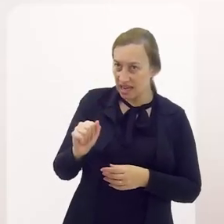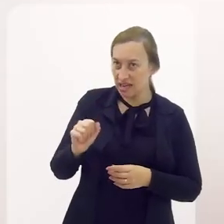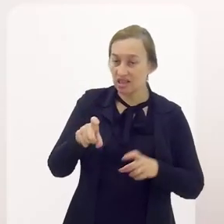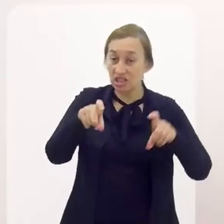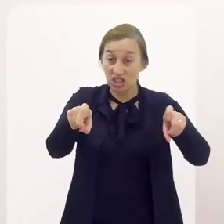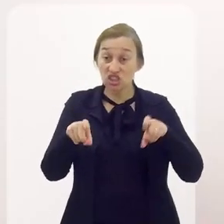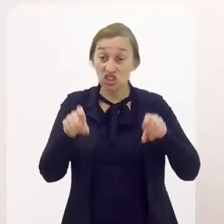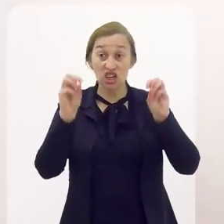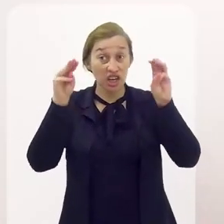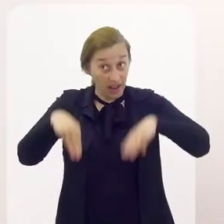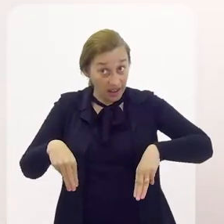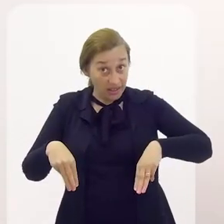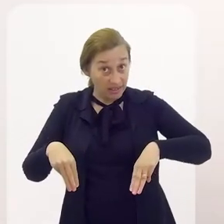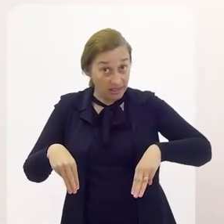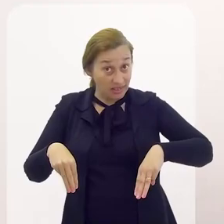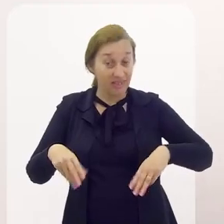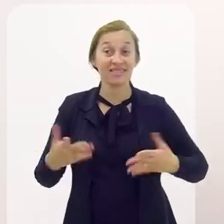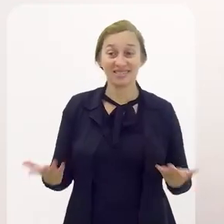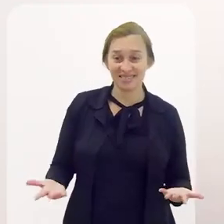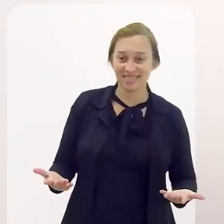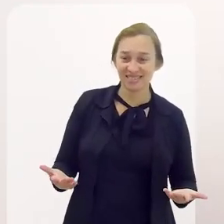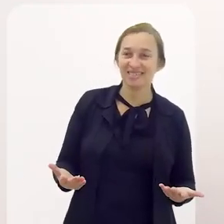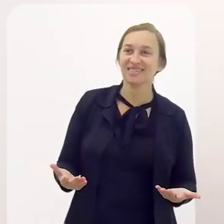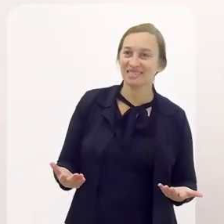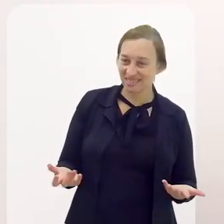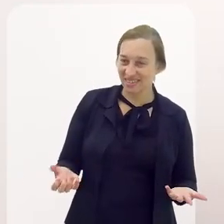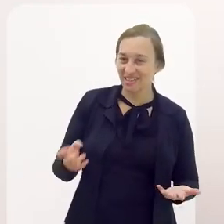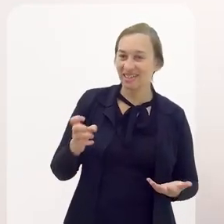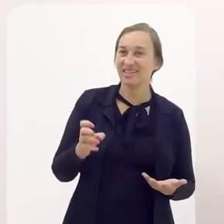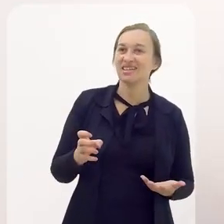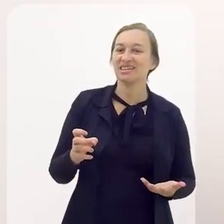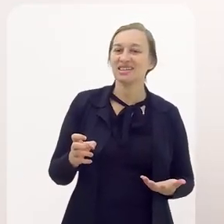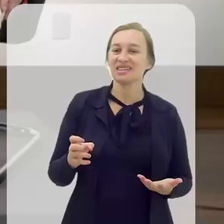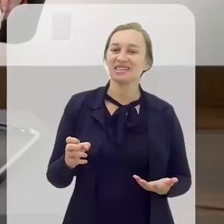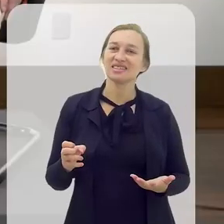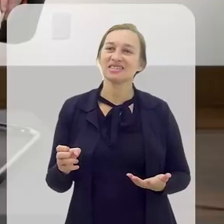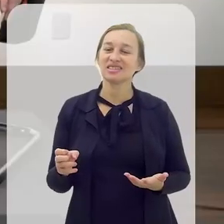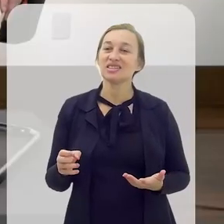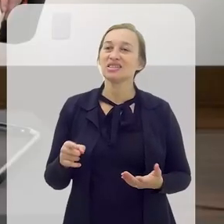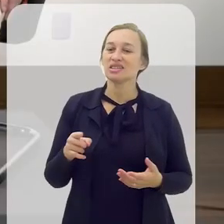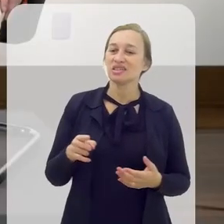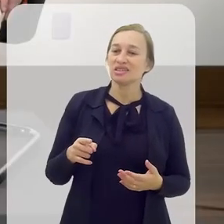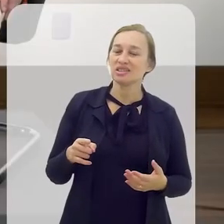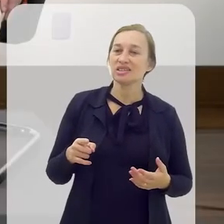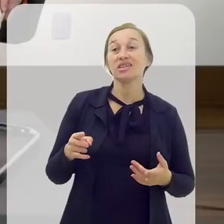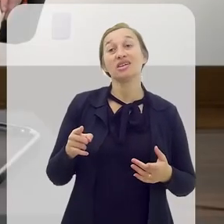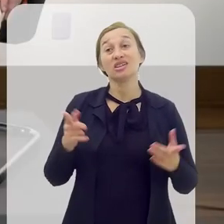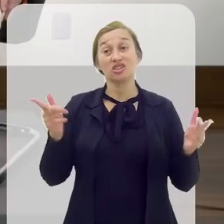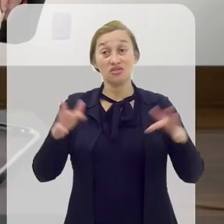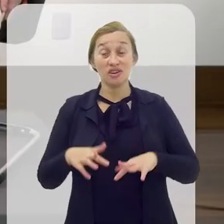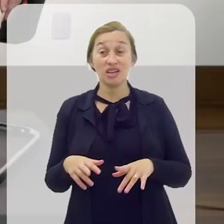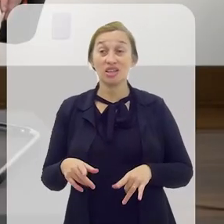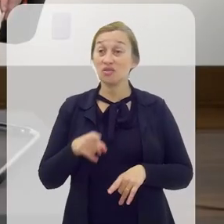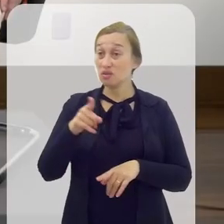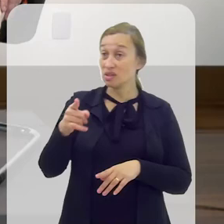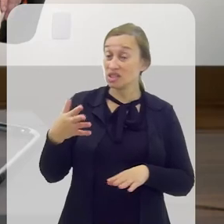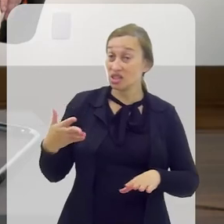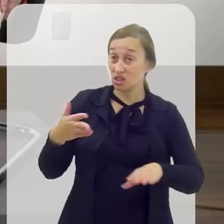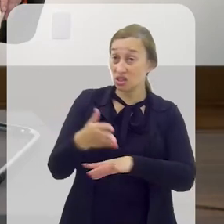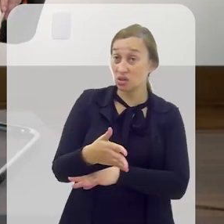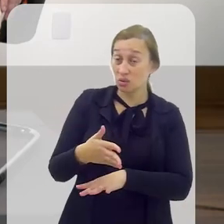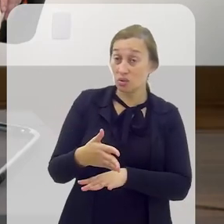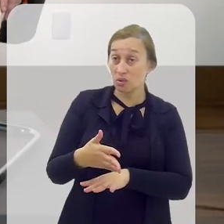o Zeca? O Zeca é xerém. O Zeca é mais xerém do que a Barra da Tijuca. Esquece-se. Então, você de novo